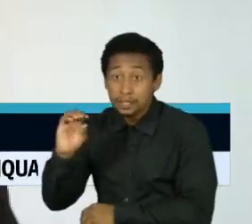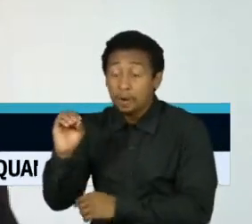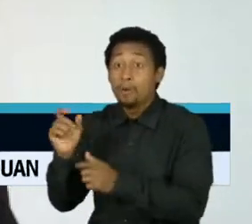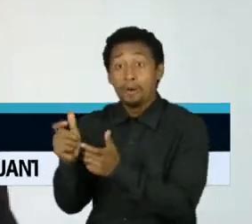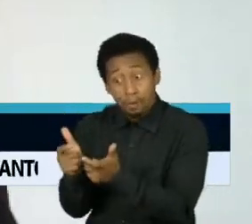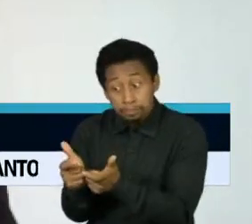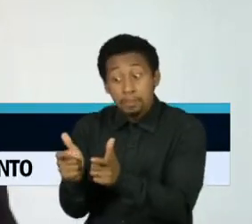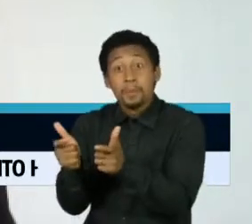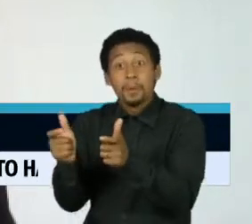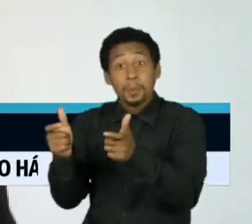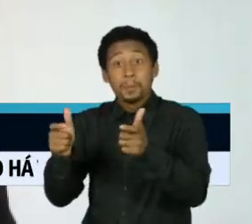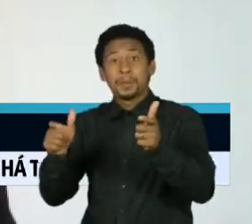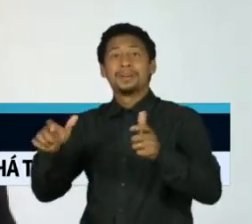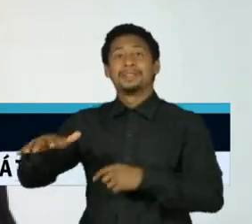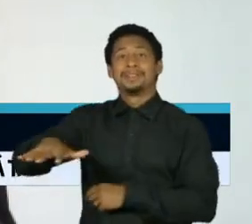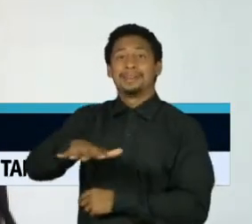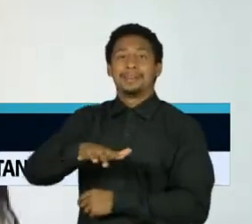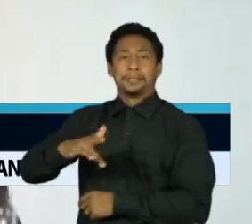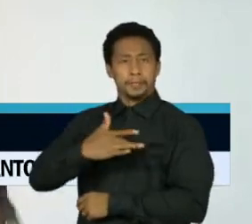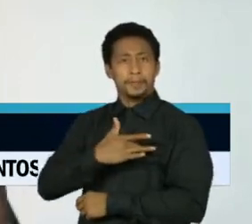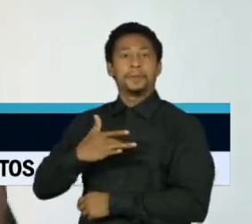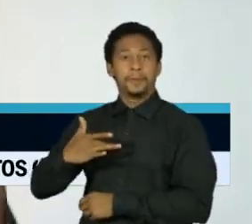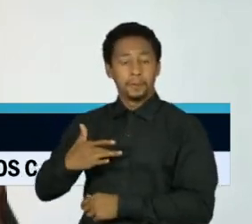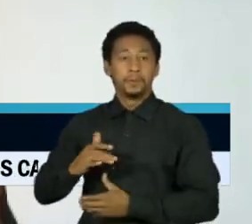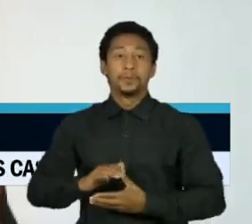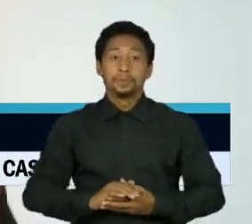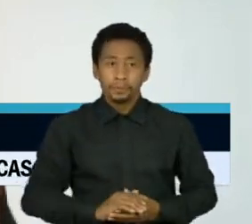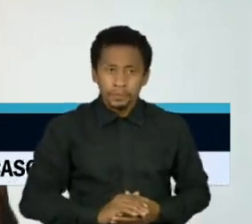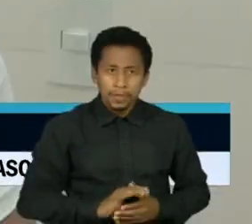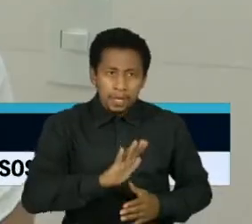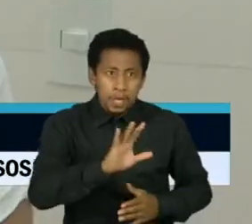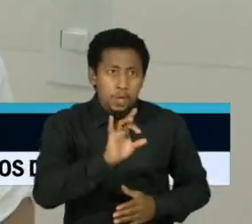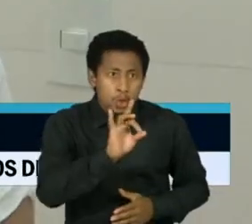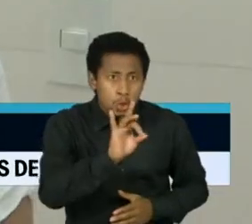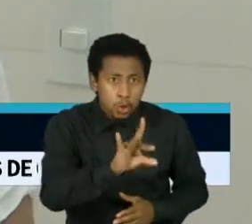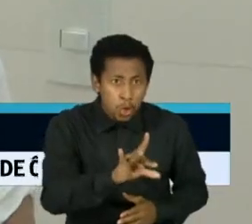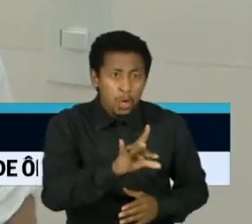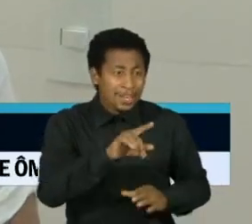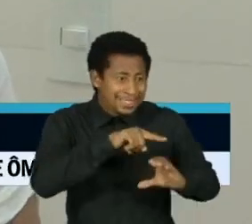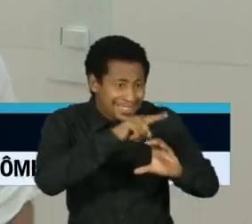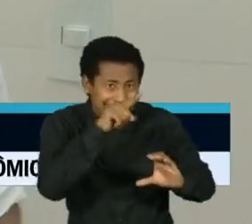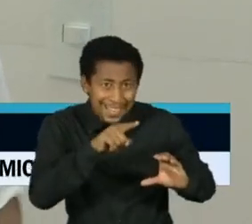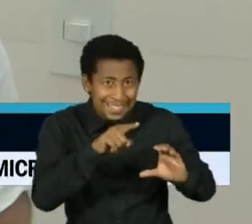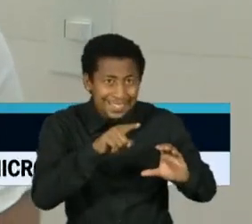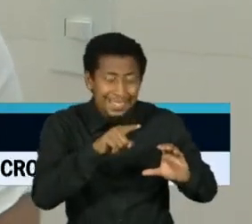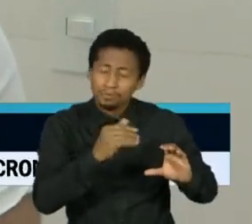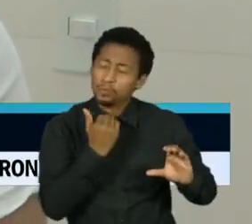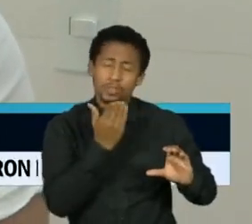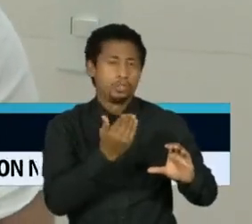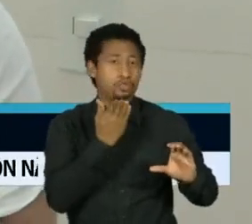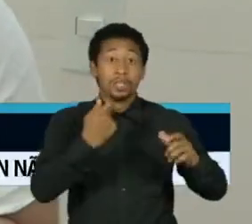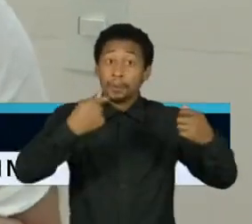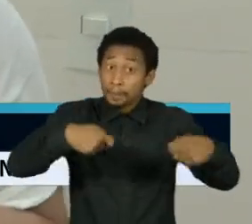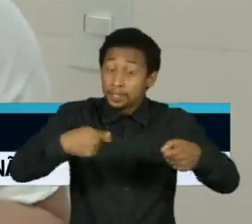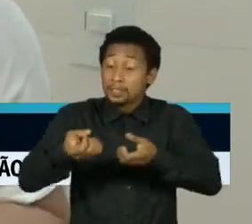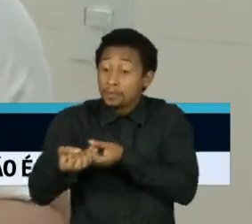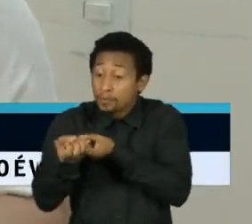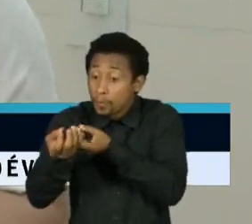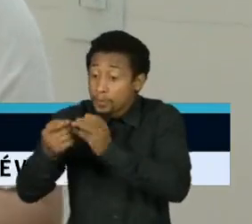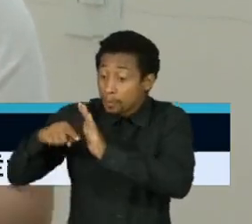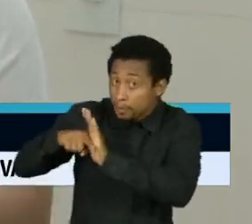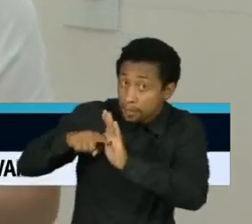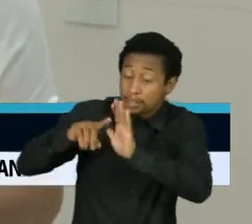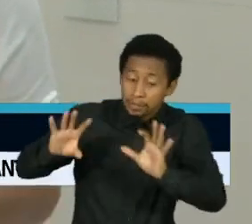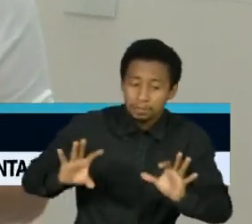informação não basta. A gente precisa usar a informação. Mudar hábitos é difícil e dá trabalho. Mas quando